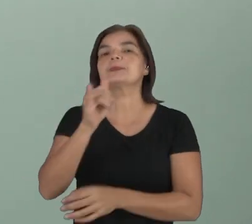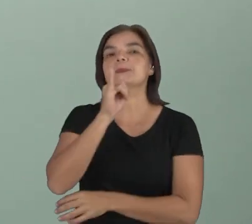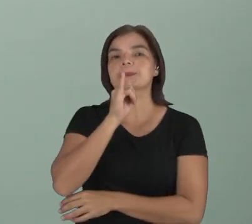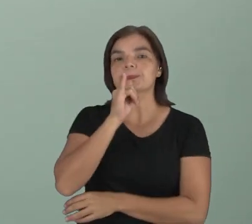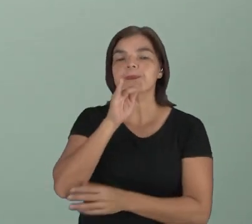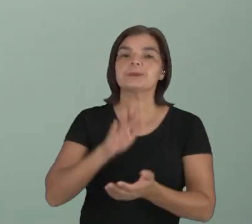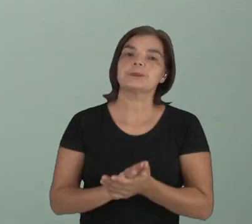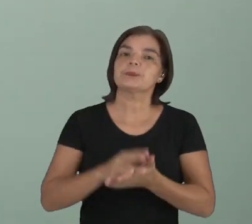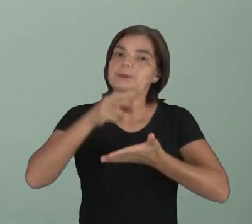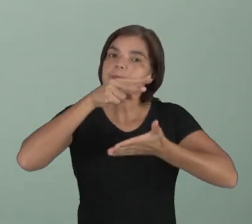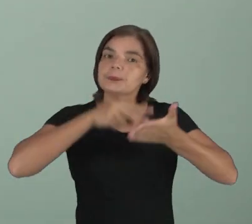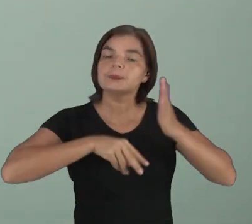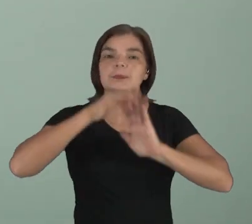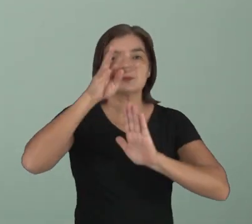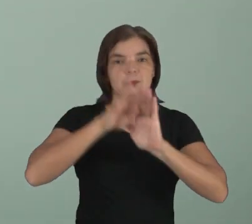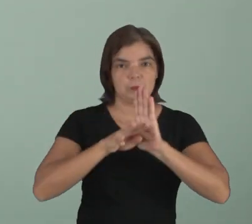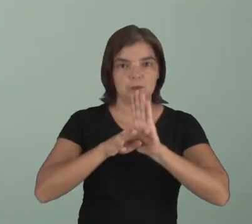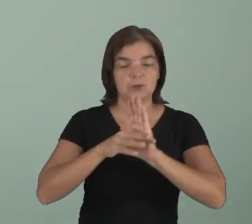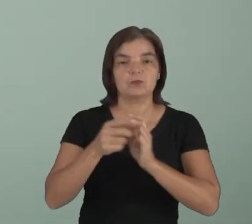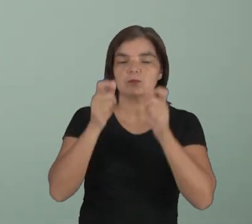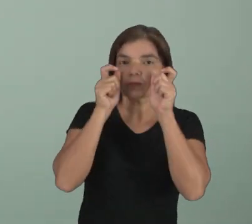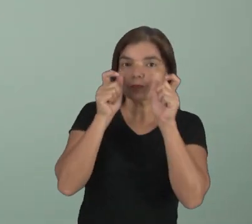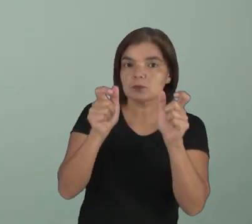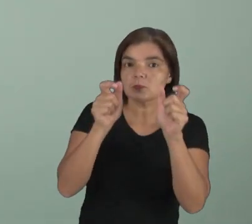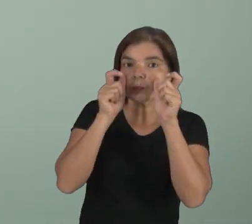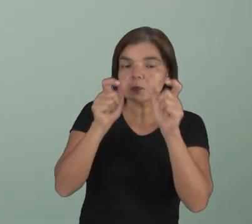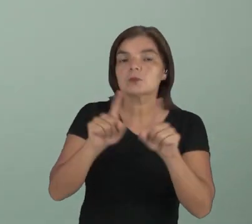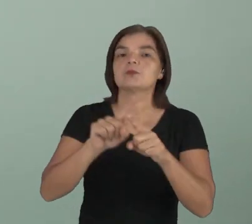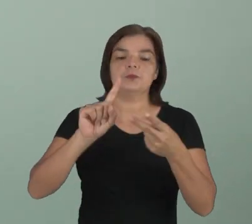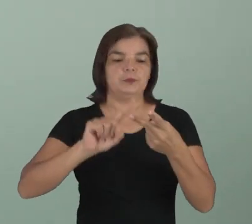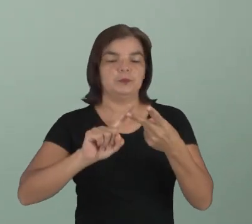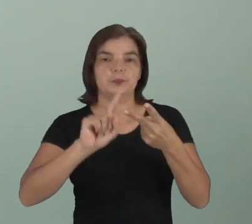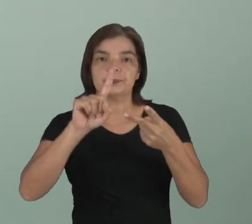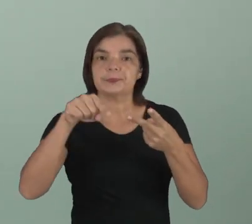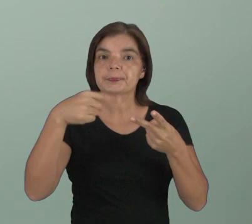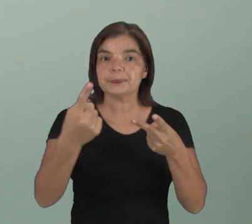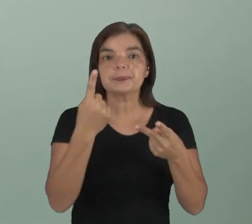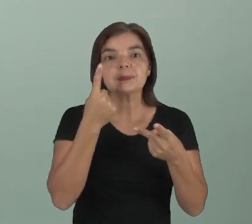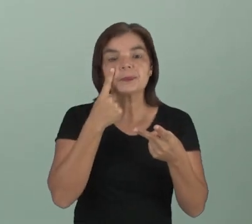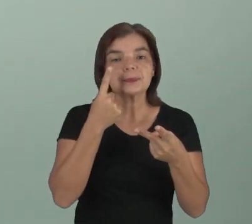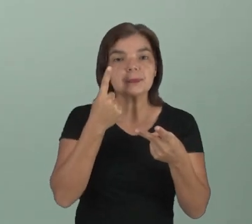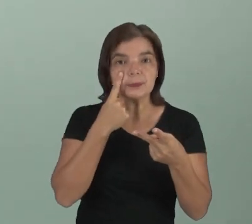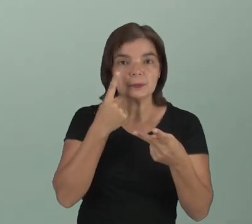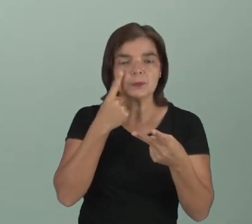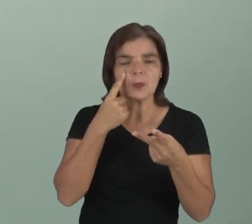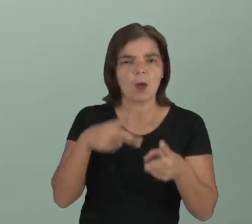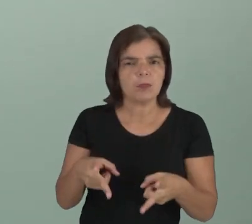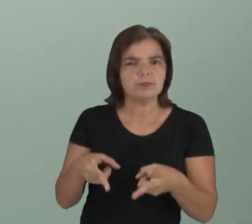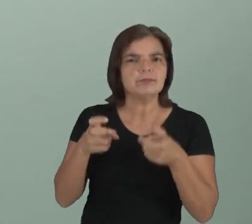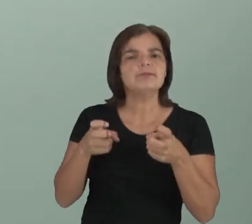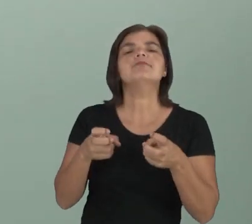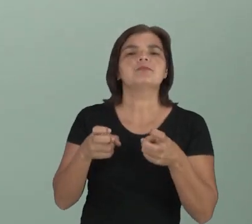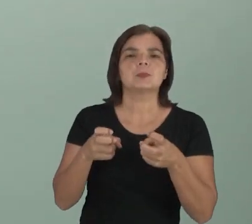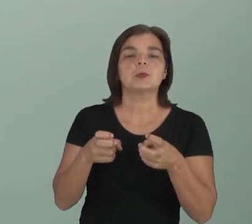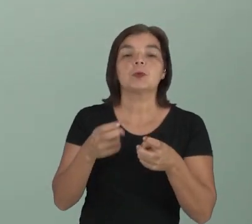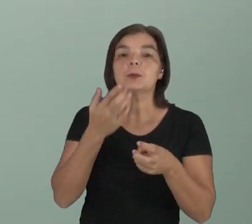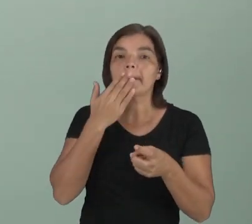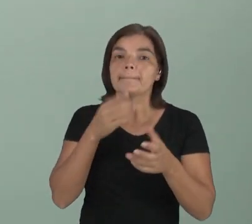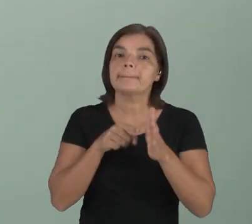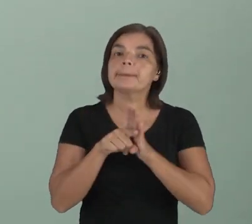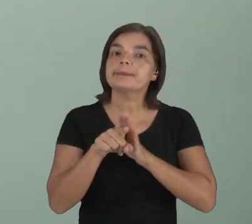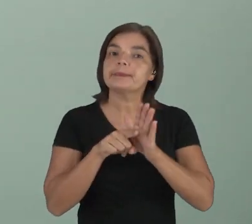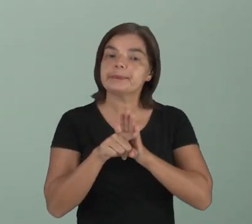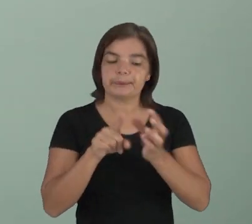por exemplo, a leitura do texto atentamente. Depois, olhar para a questão e perceber o que ela está